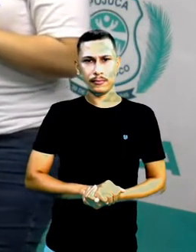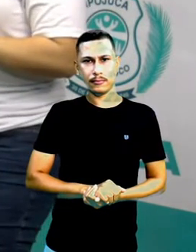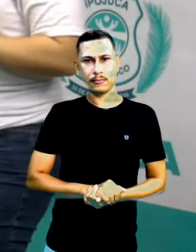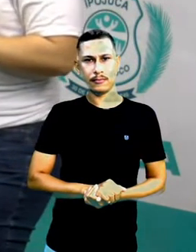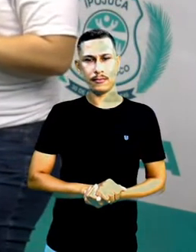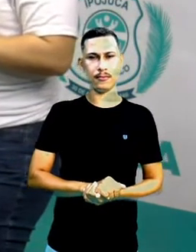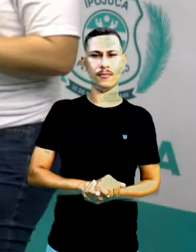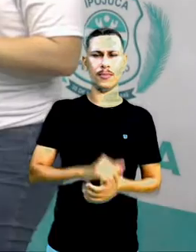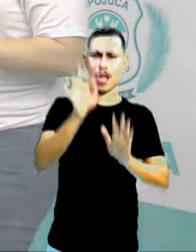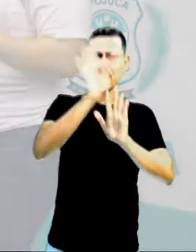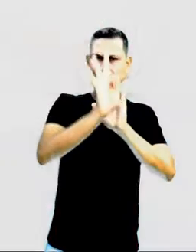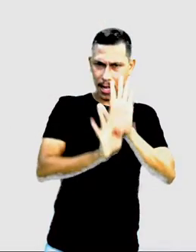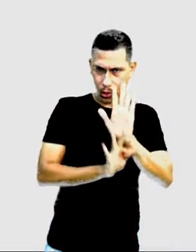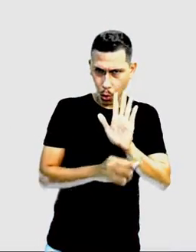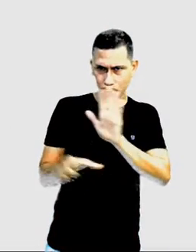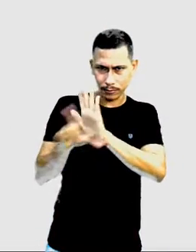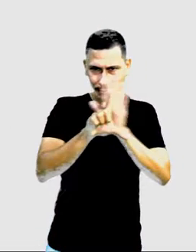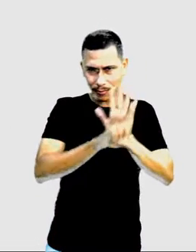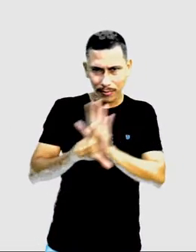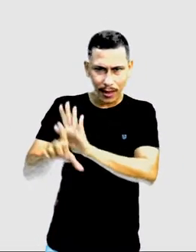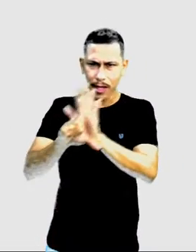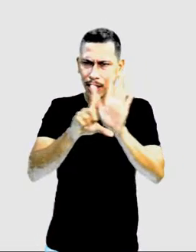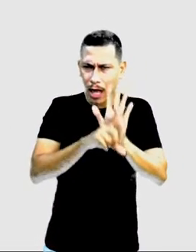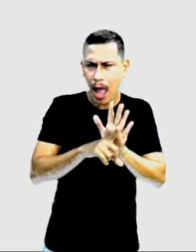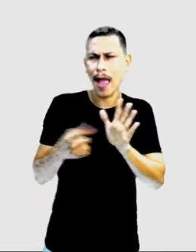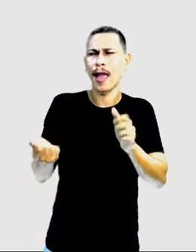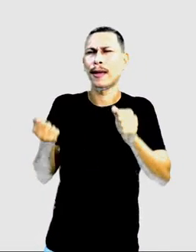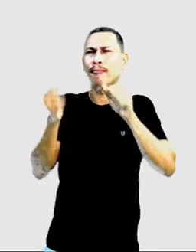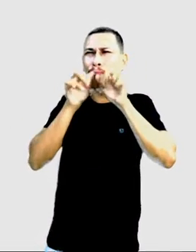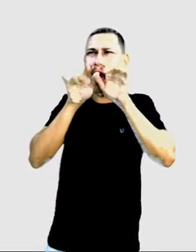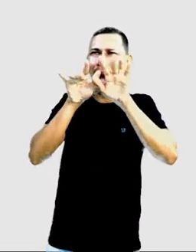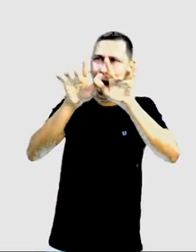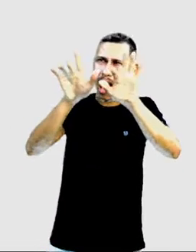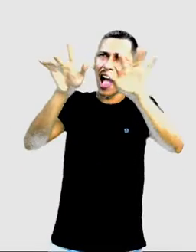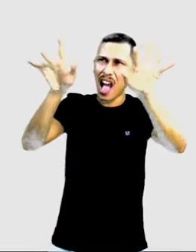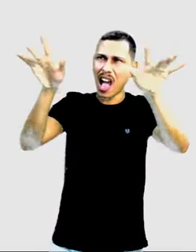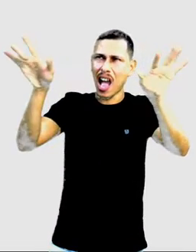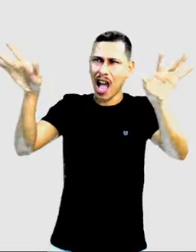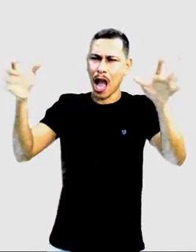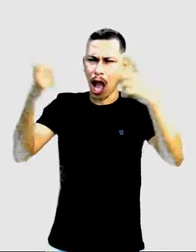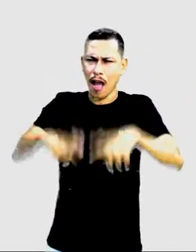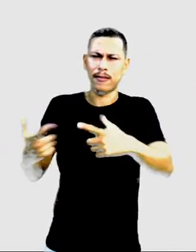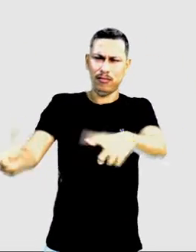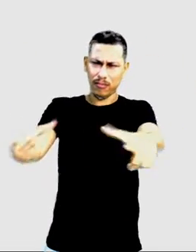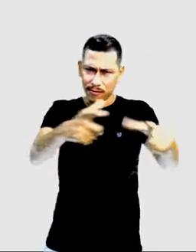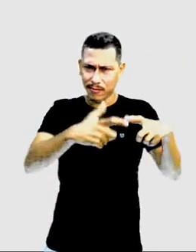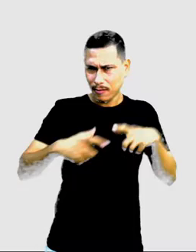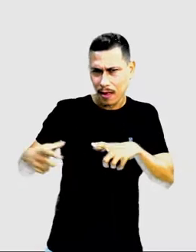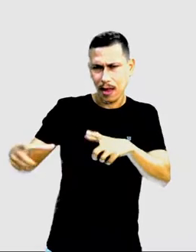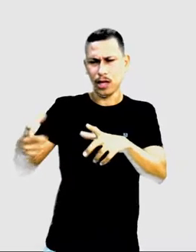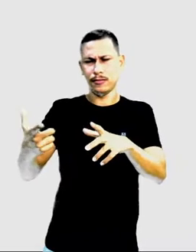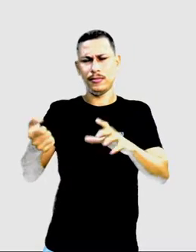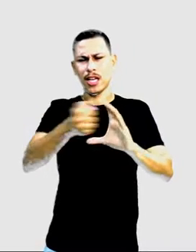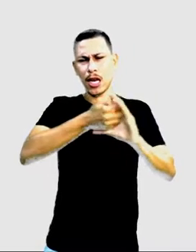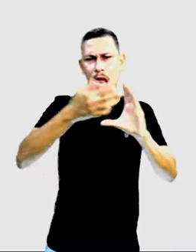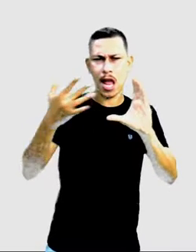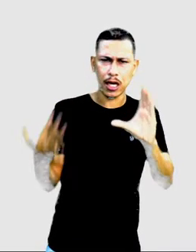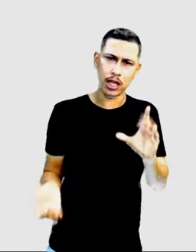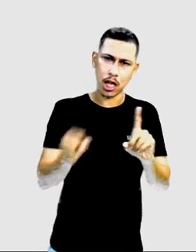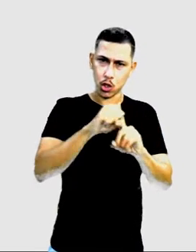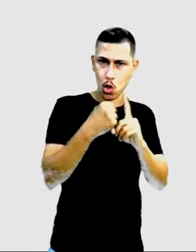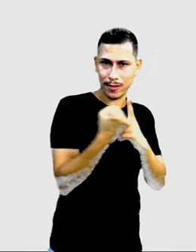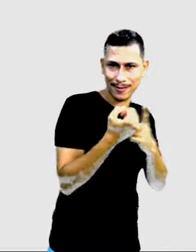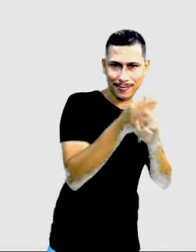Os textos normativos estão por toda parte. Vamos ver alguns aspectos sociais aqui, em que esses